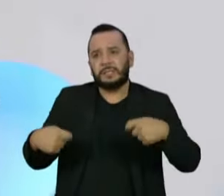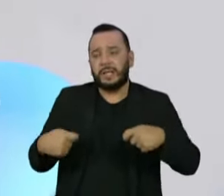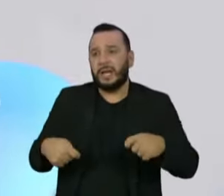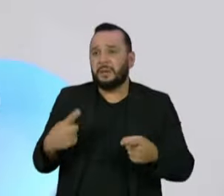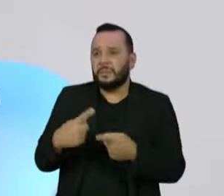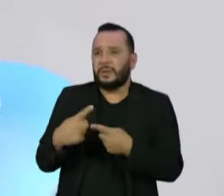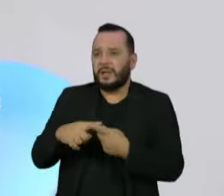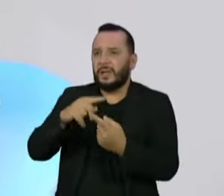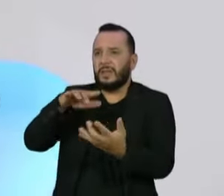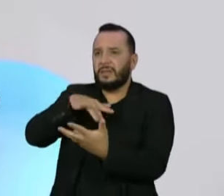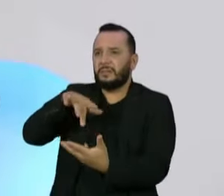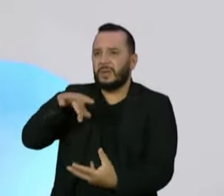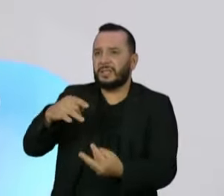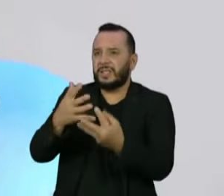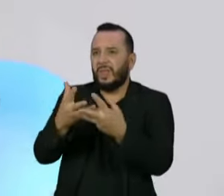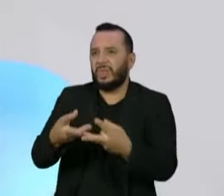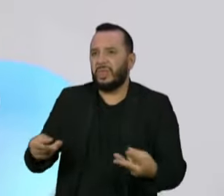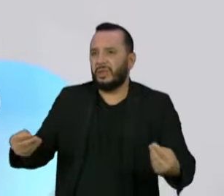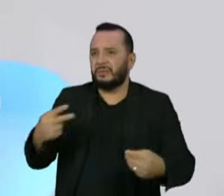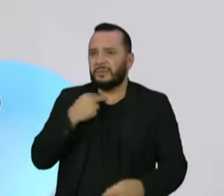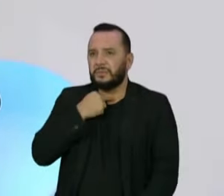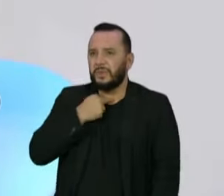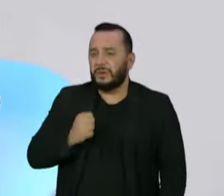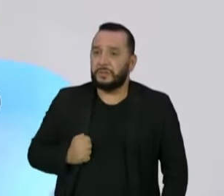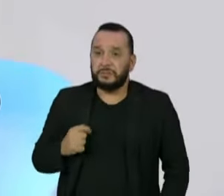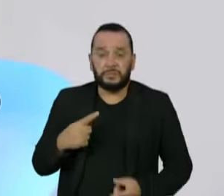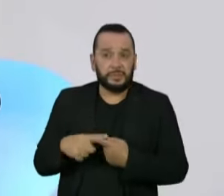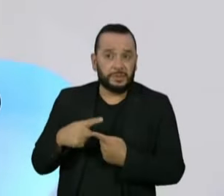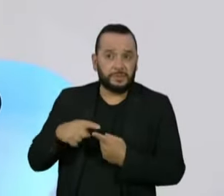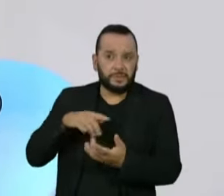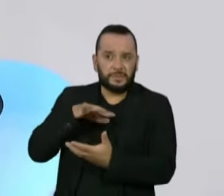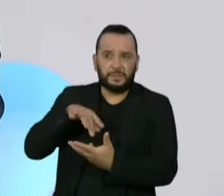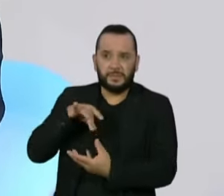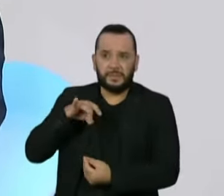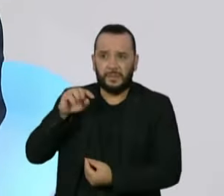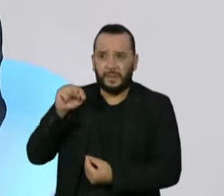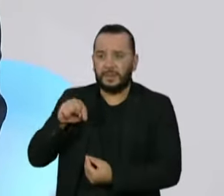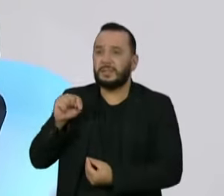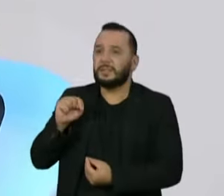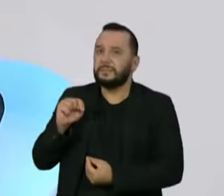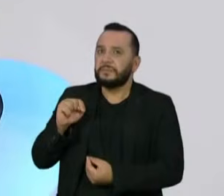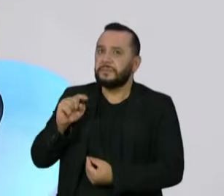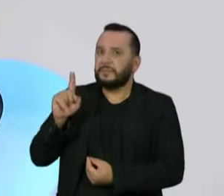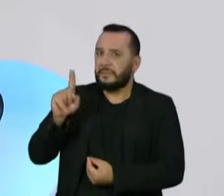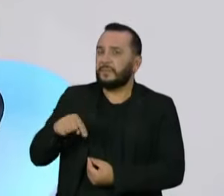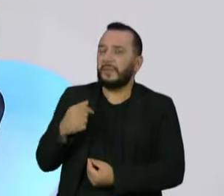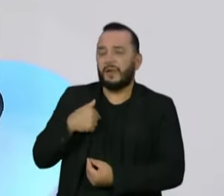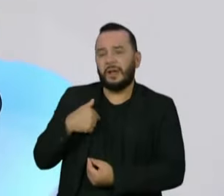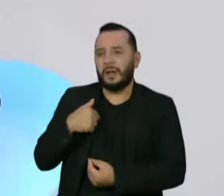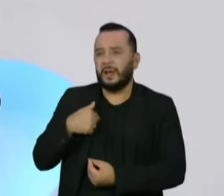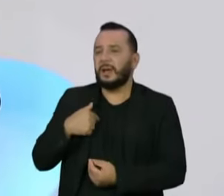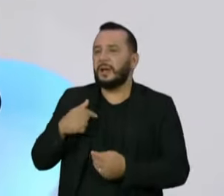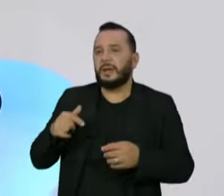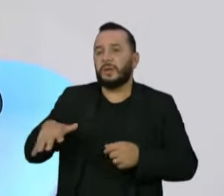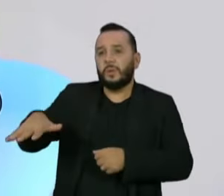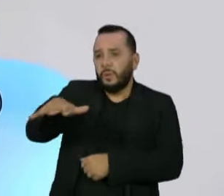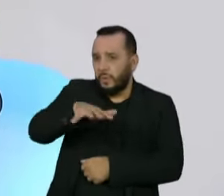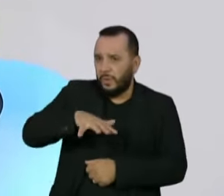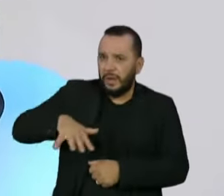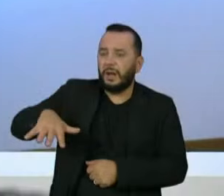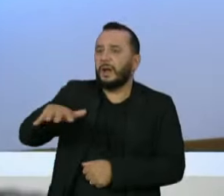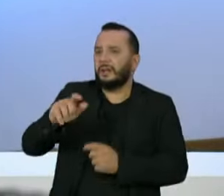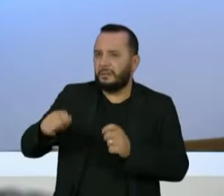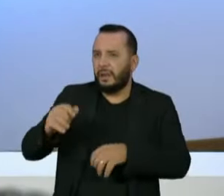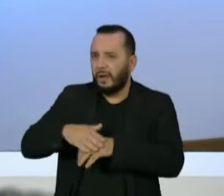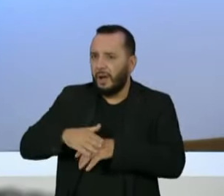democracia. Eu costumo dizer que a democracia é o terreno mais fértil para você plantar e colher